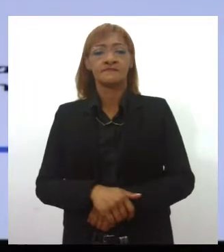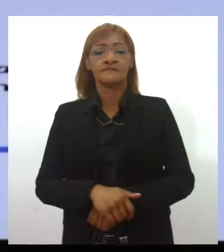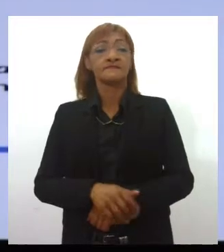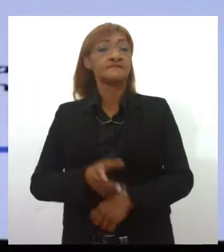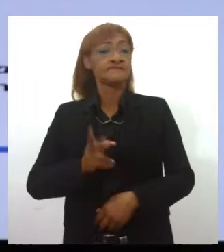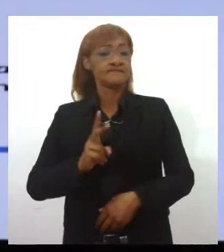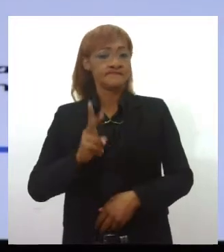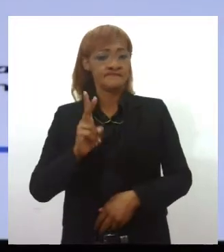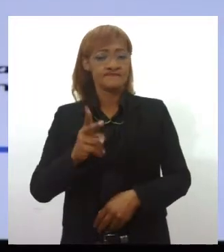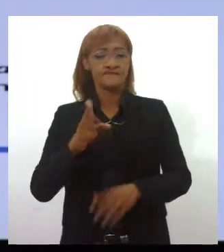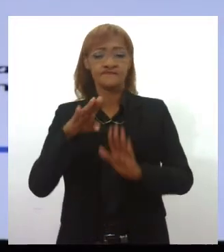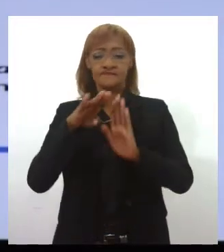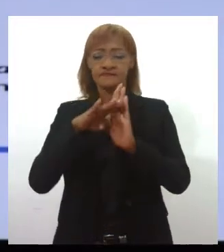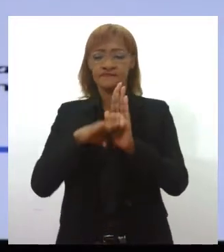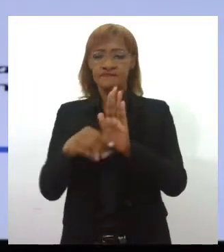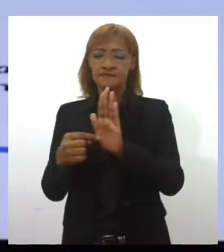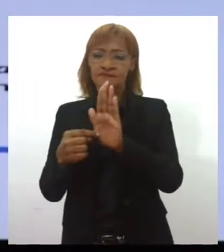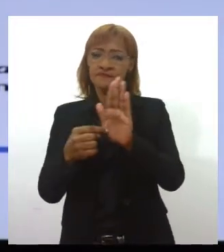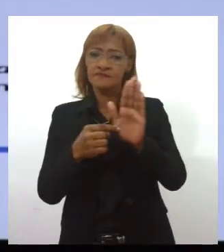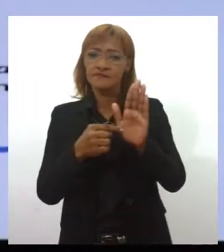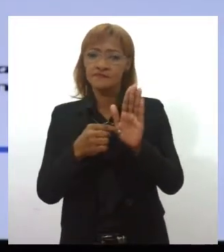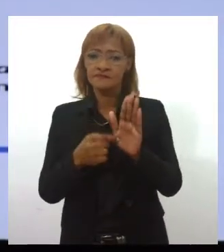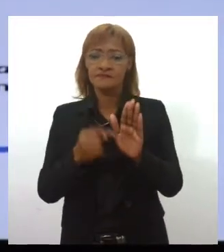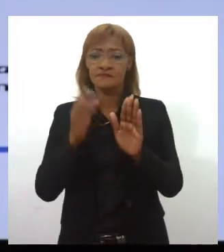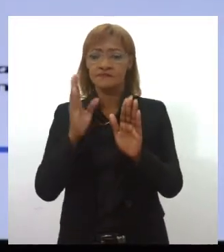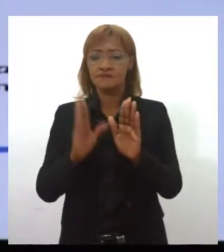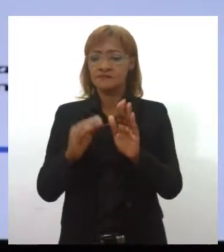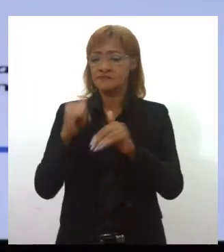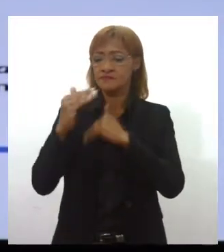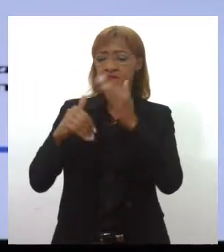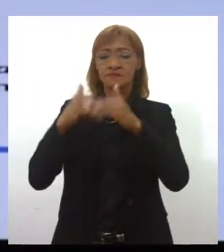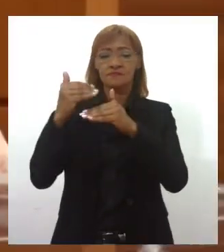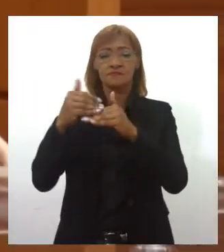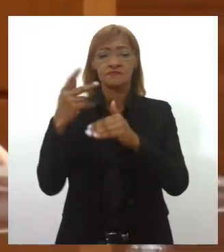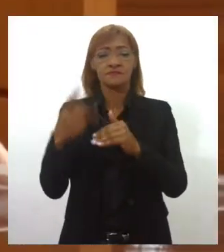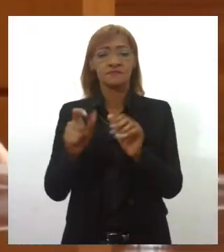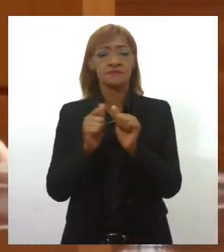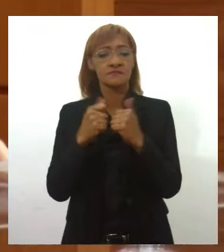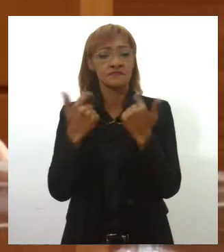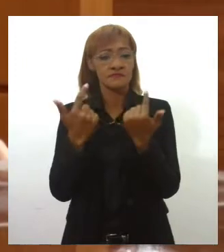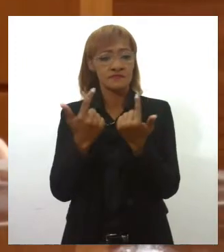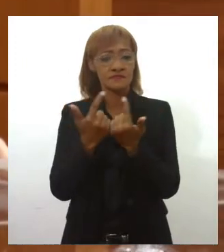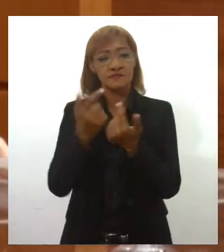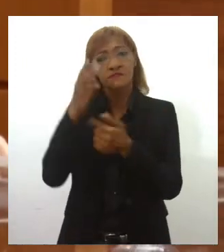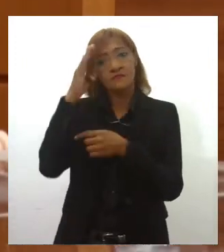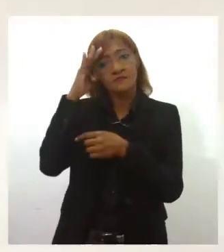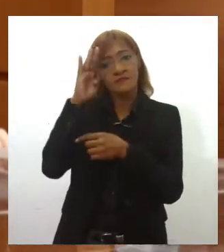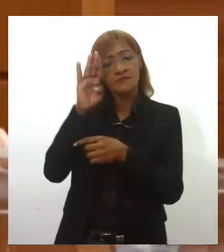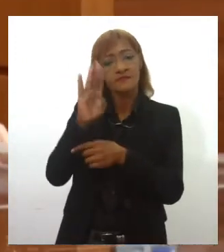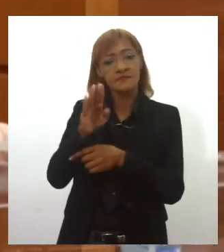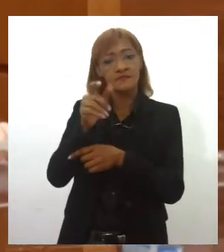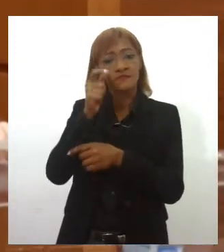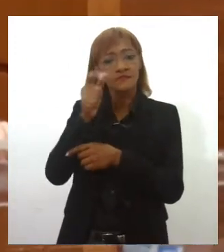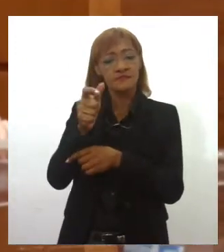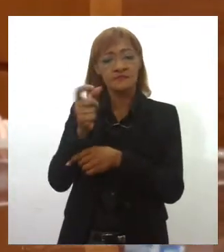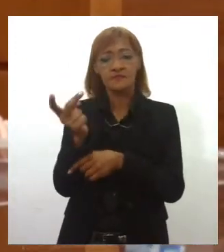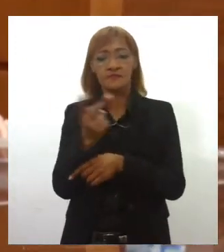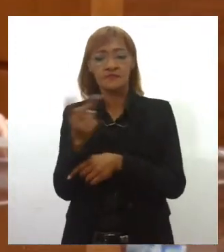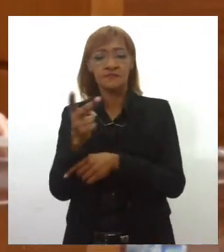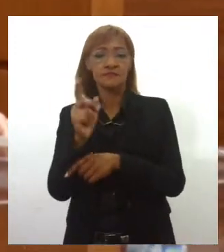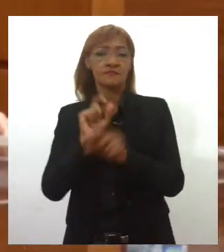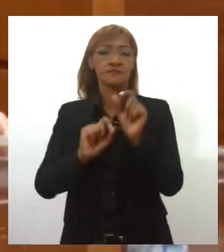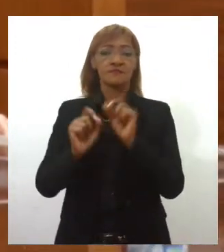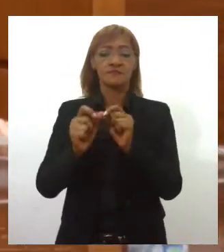sobre a relação do plano apresentado em sessão e do plano desenvolvido pela Alese, o principal ponto de interesse em ambos é a recuperação